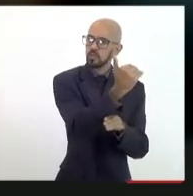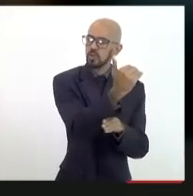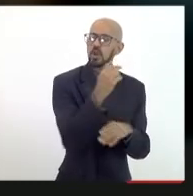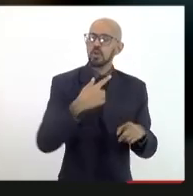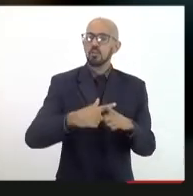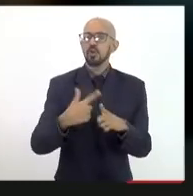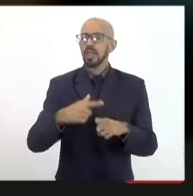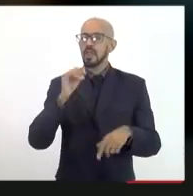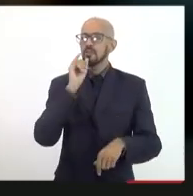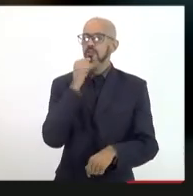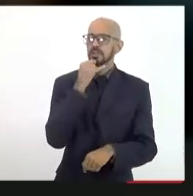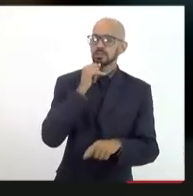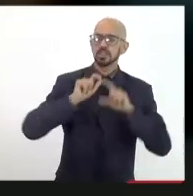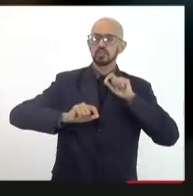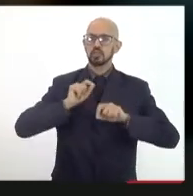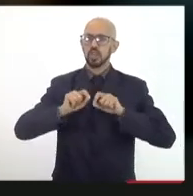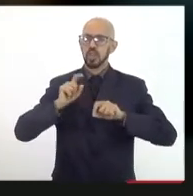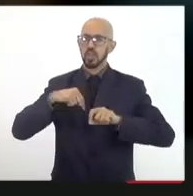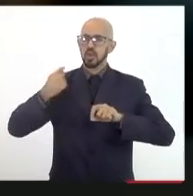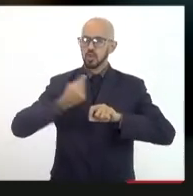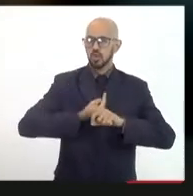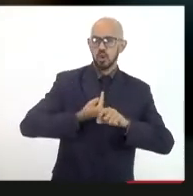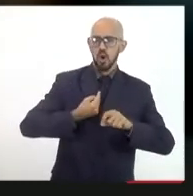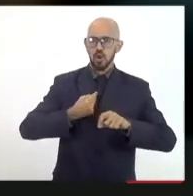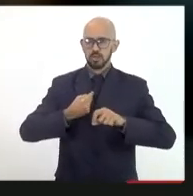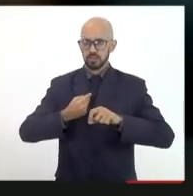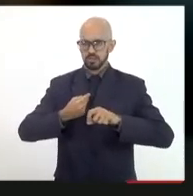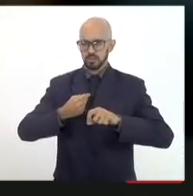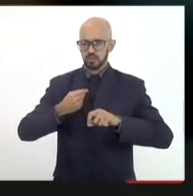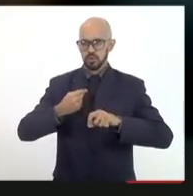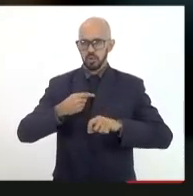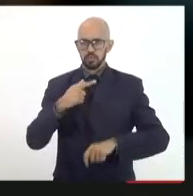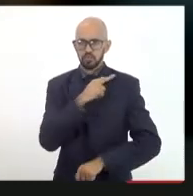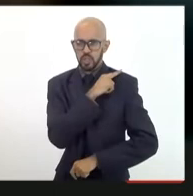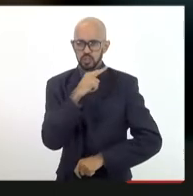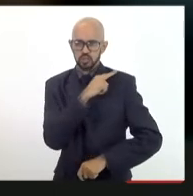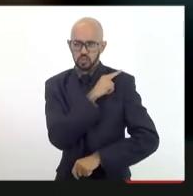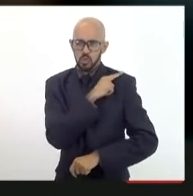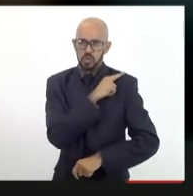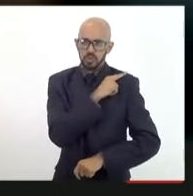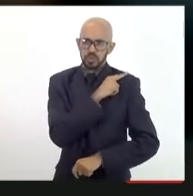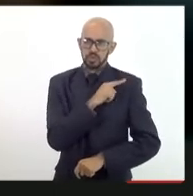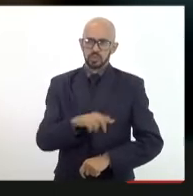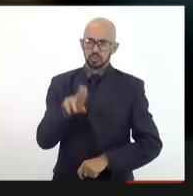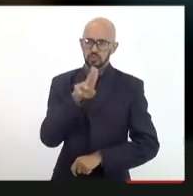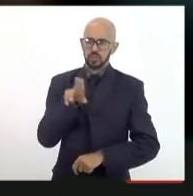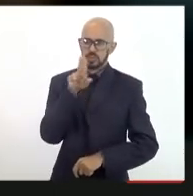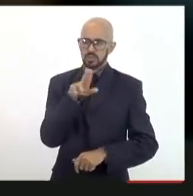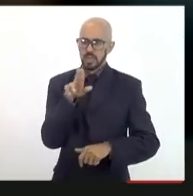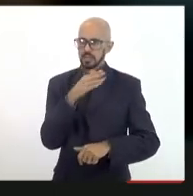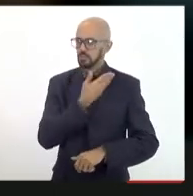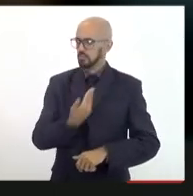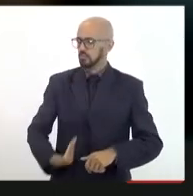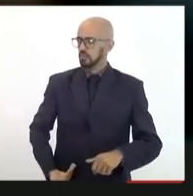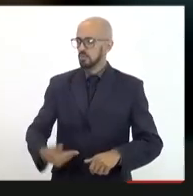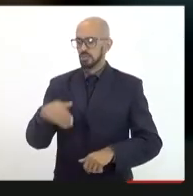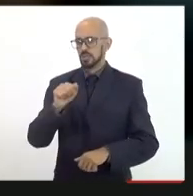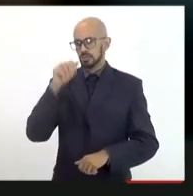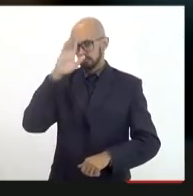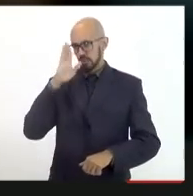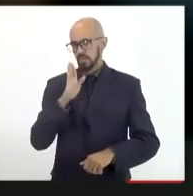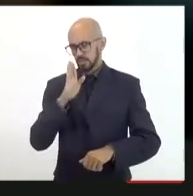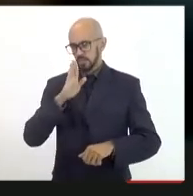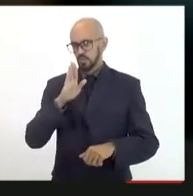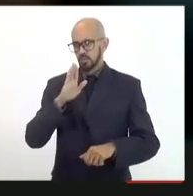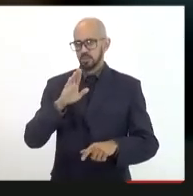infelizmente nós que somos gestores de universidades públicas no país a maior